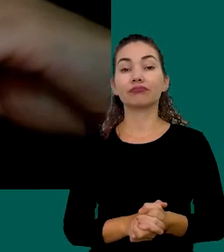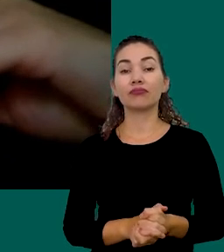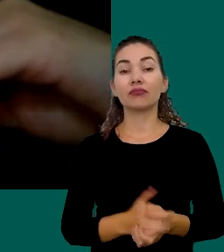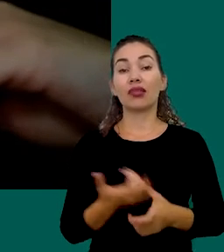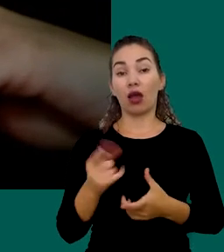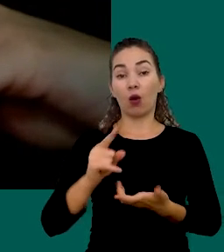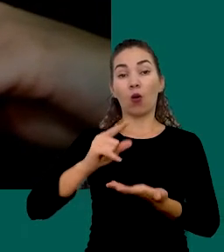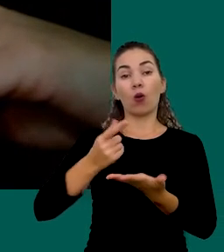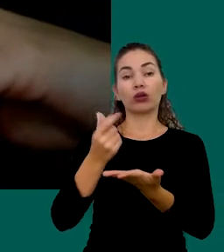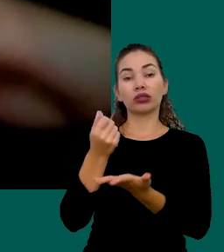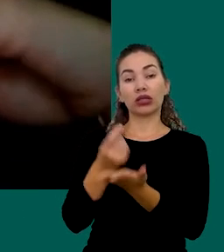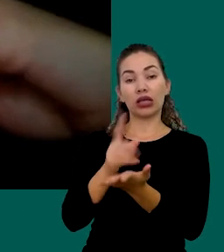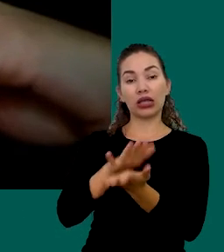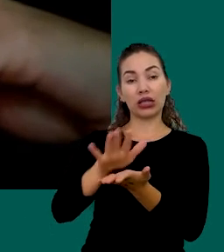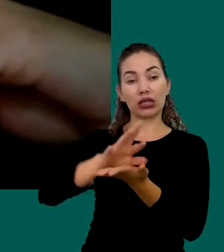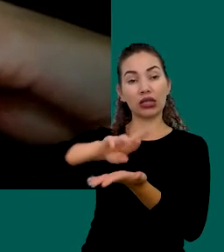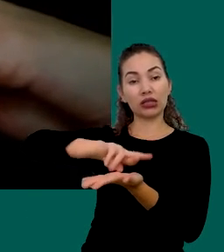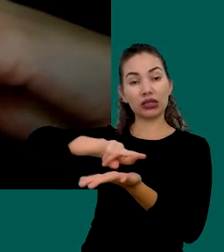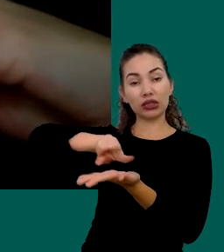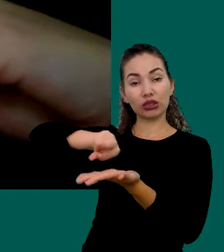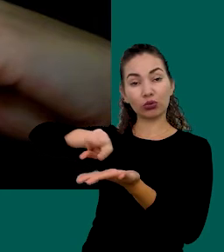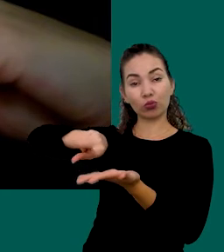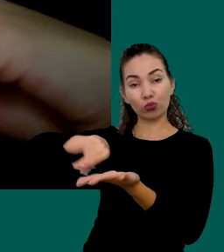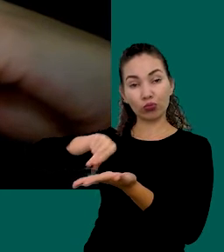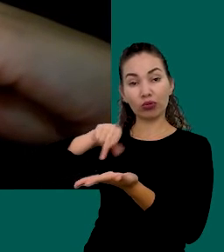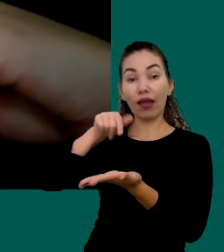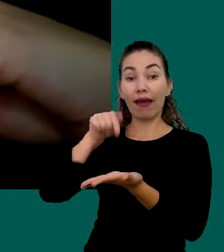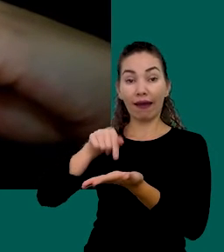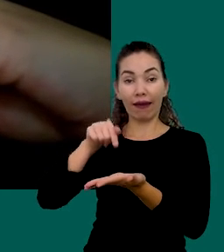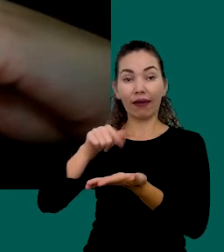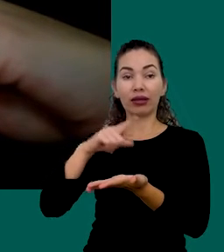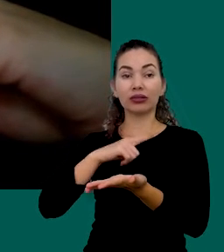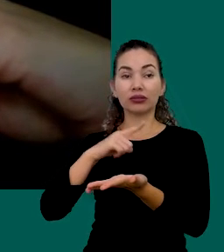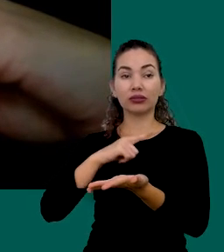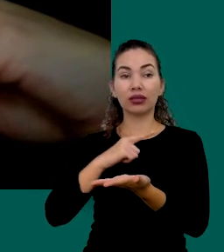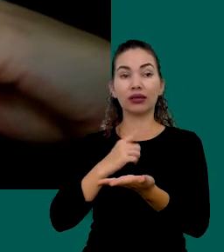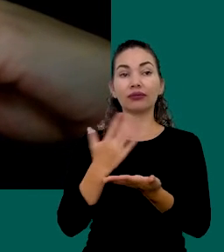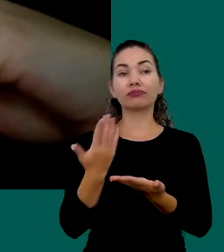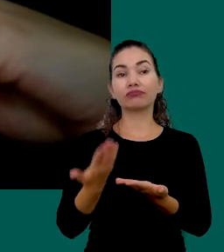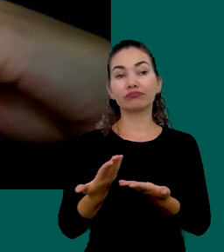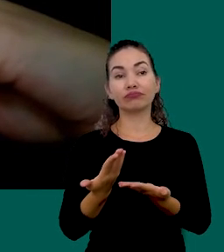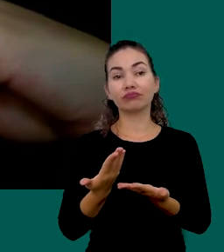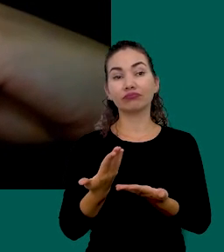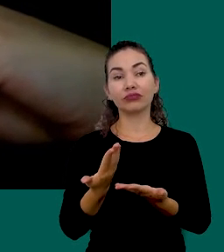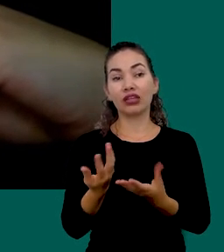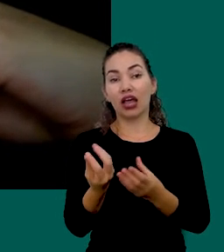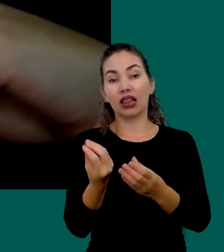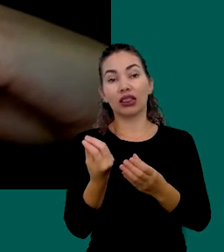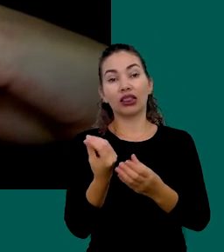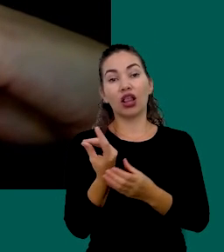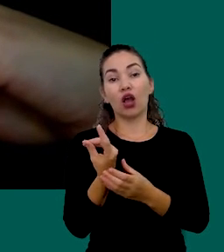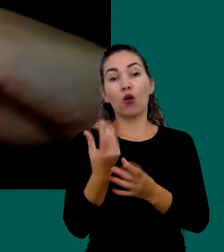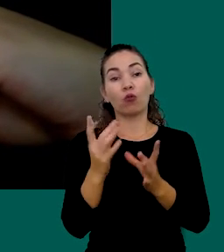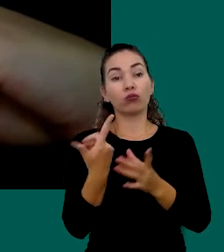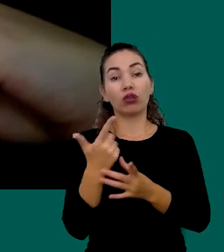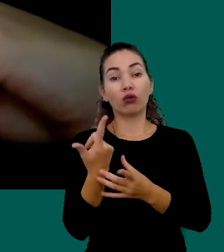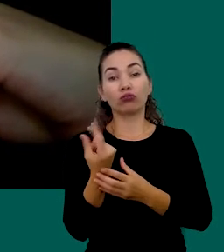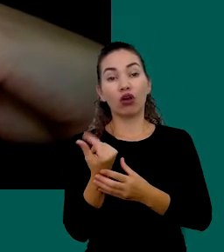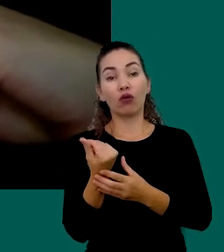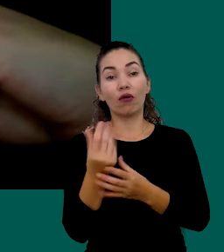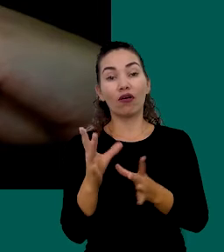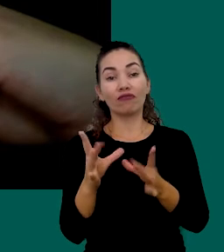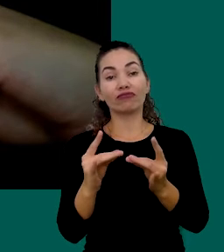Despesas Variáveis Elas São Todas Aquelas Que Não Contam Com Valor Fixo